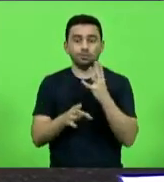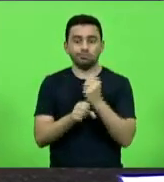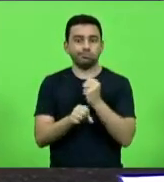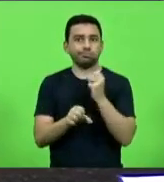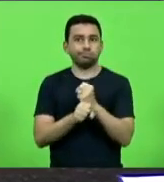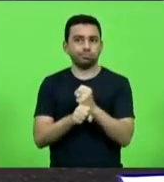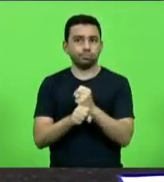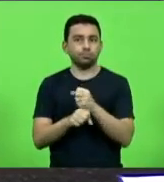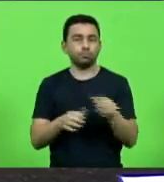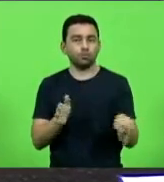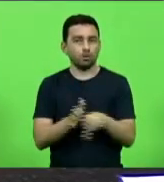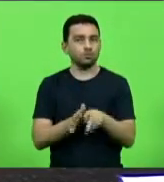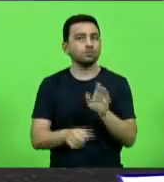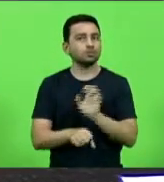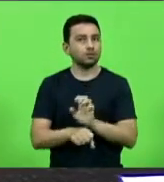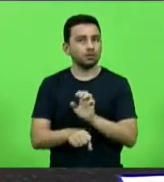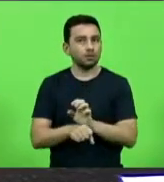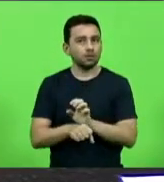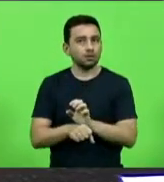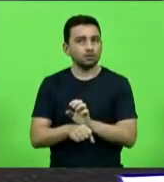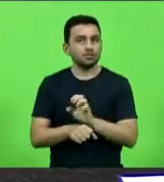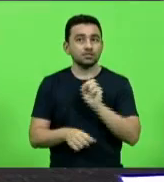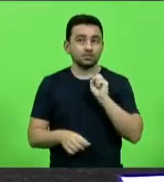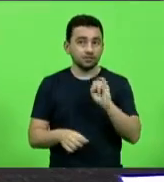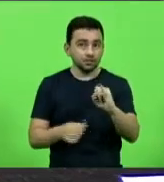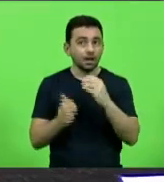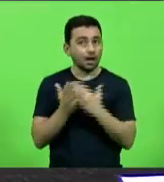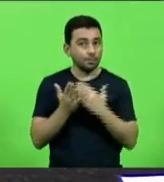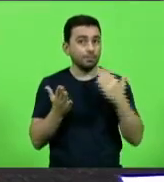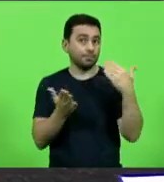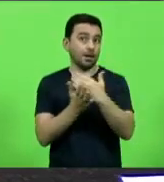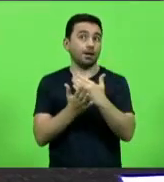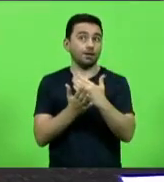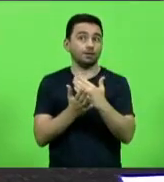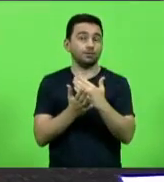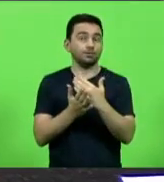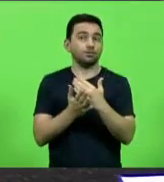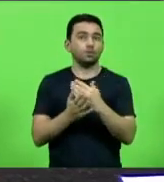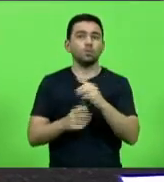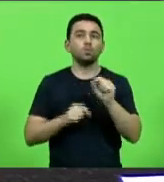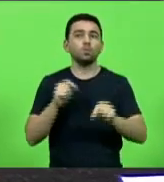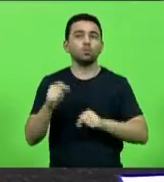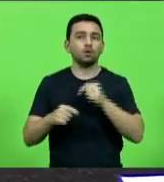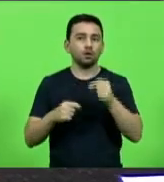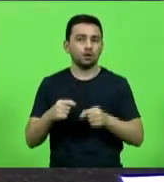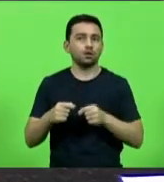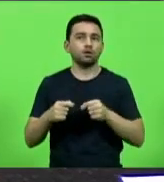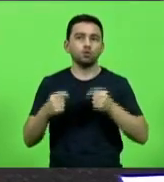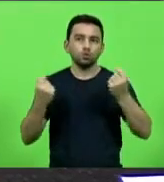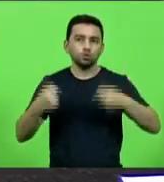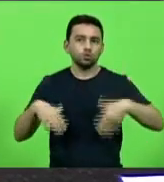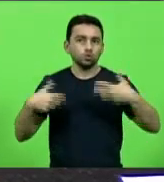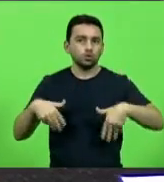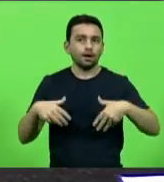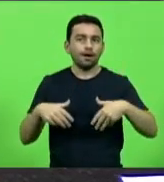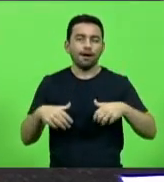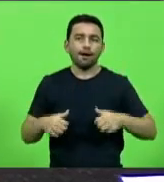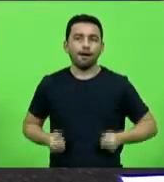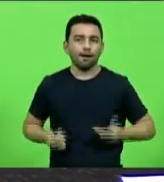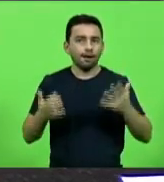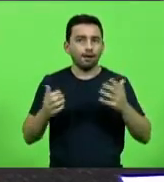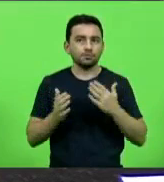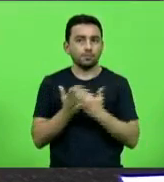Como resultado, como ele cresce mais do que cresce o orçamento, ele acaba canibalizando os gastos com segurança,